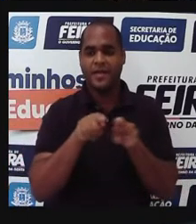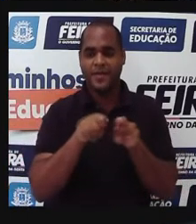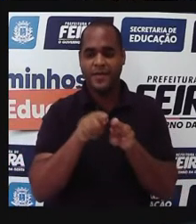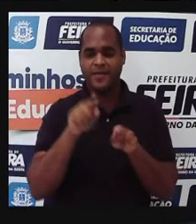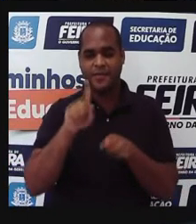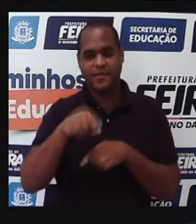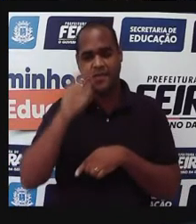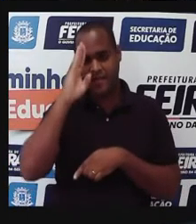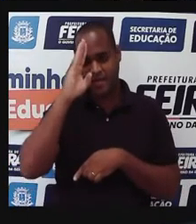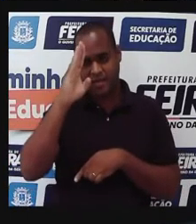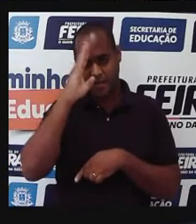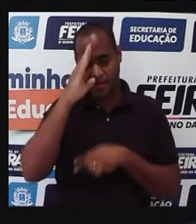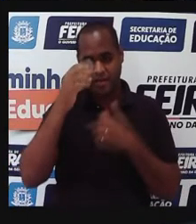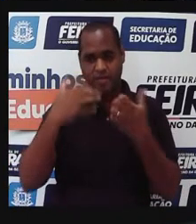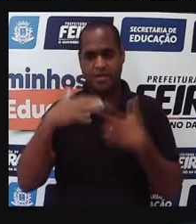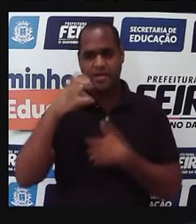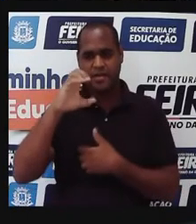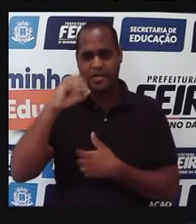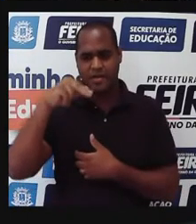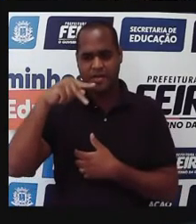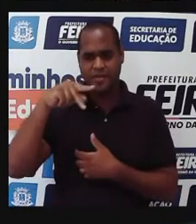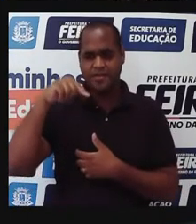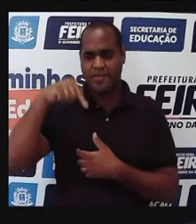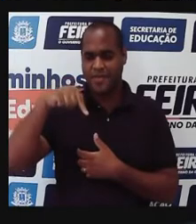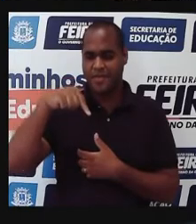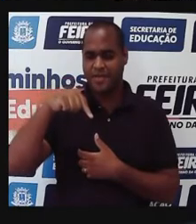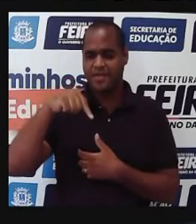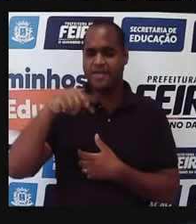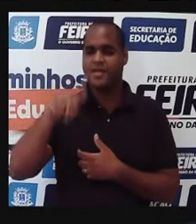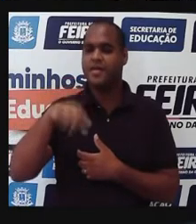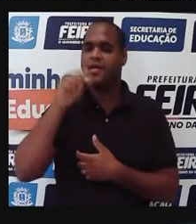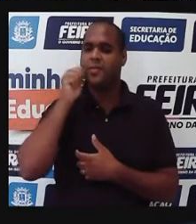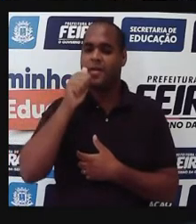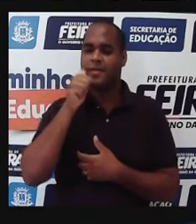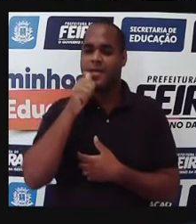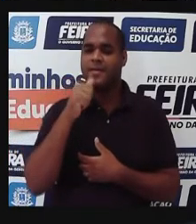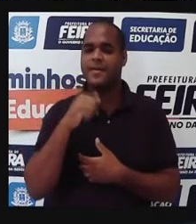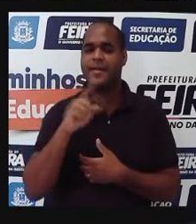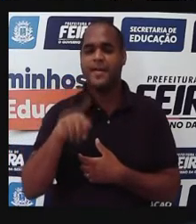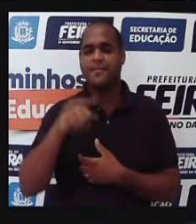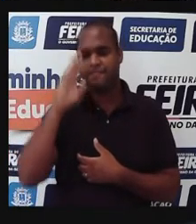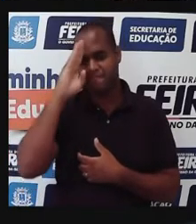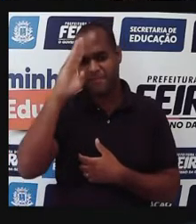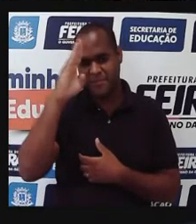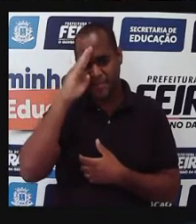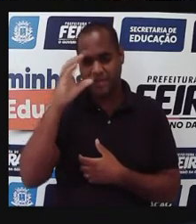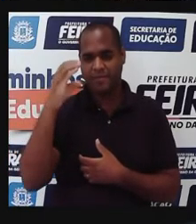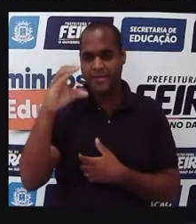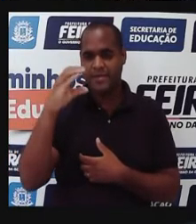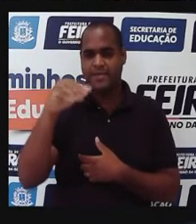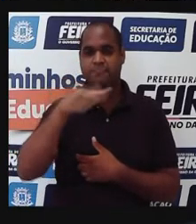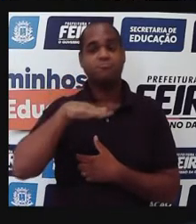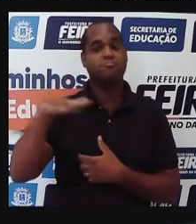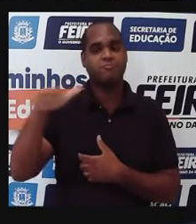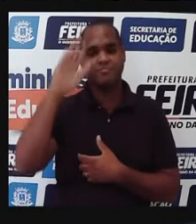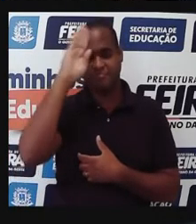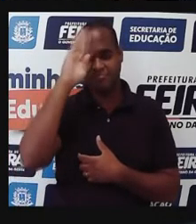considerada pela CNPq, né, uma das mulheres pioneiras da ciência no Brasil.